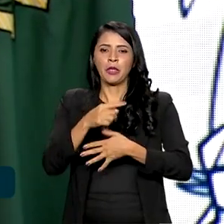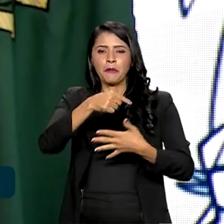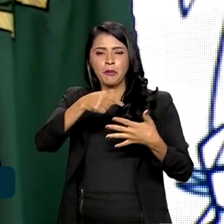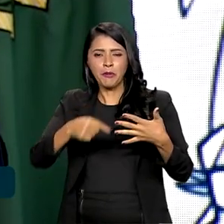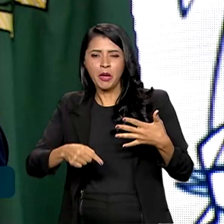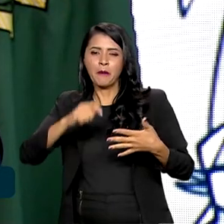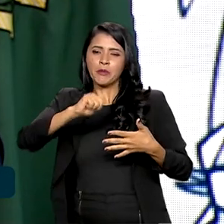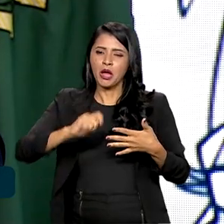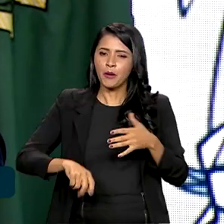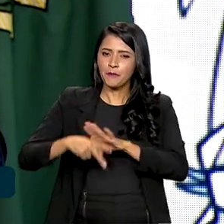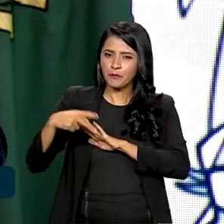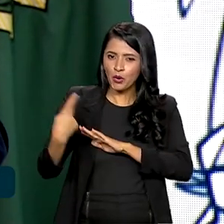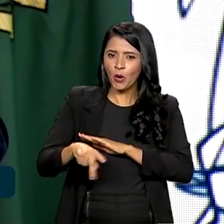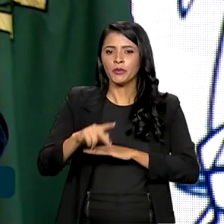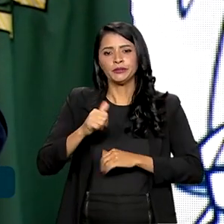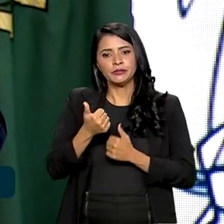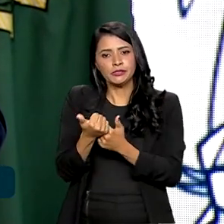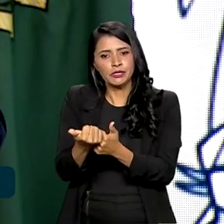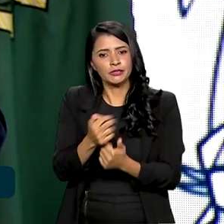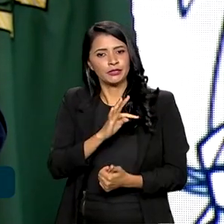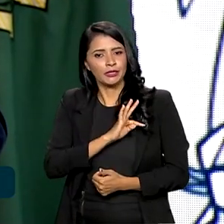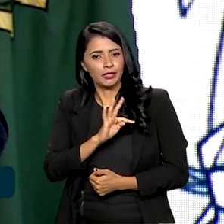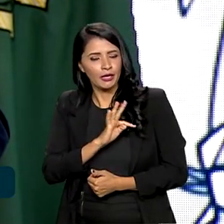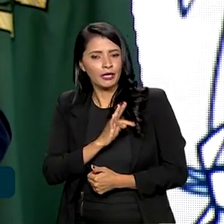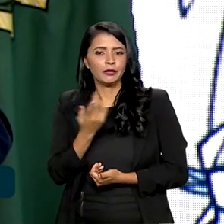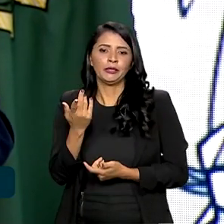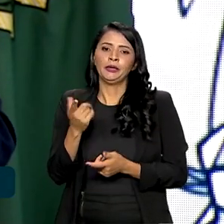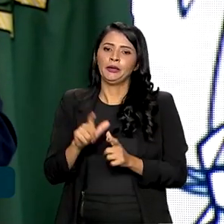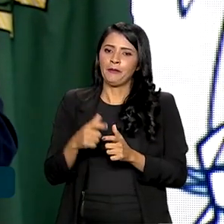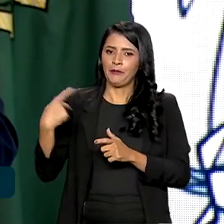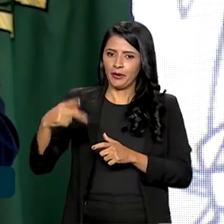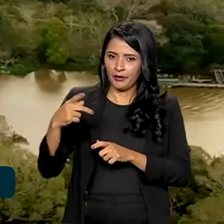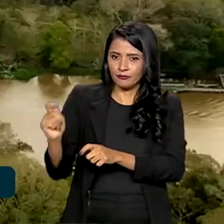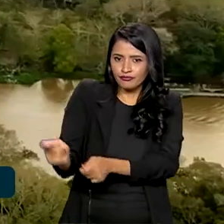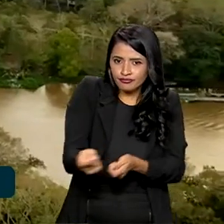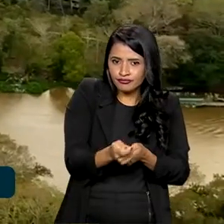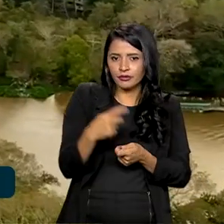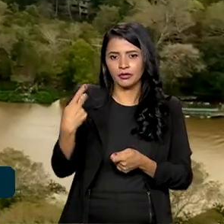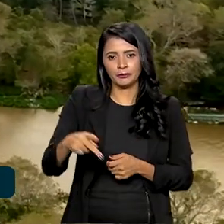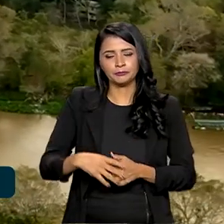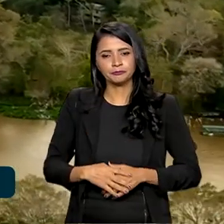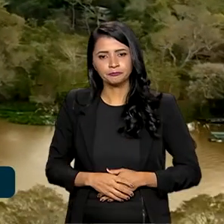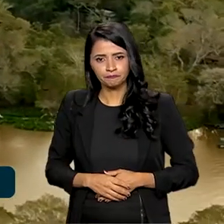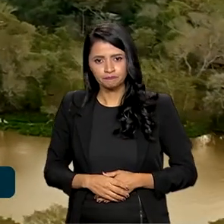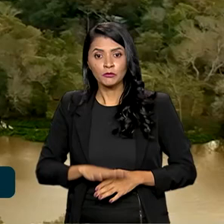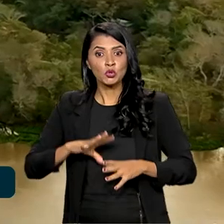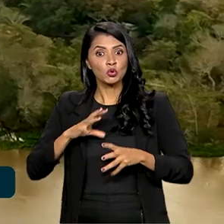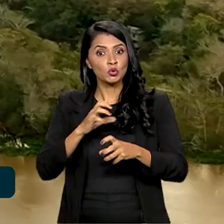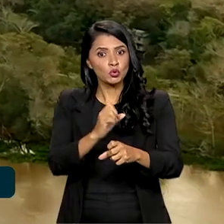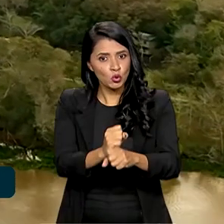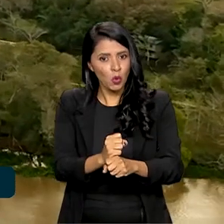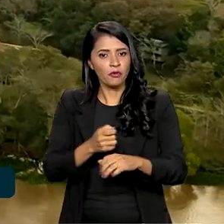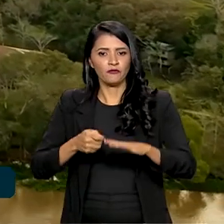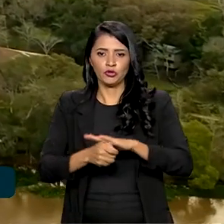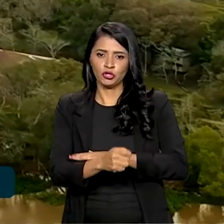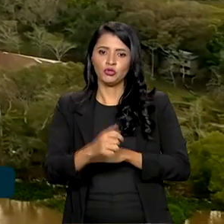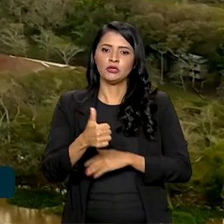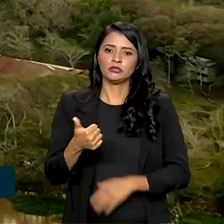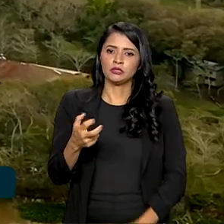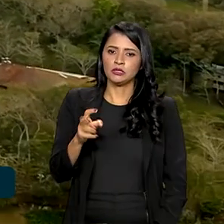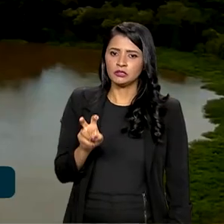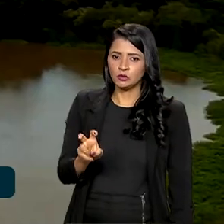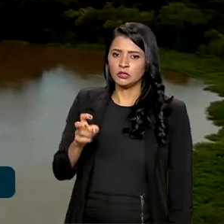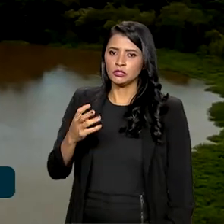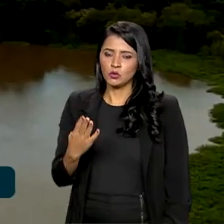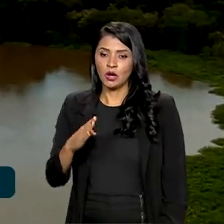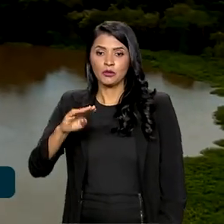crédito, assistência térmica e extensão pesqueira para as comunidades. No total serão investidos 154